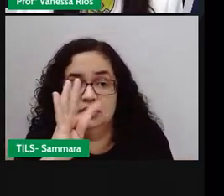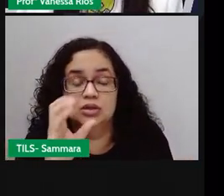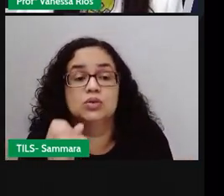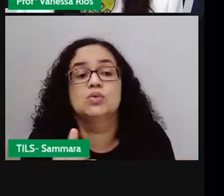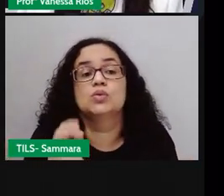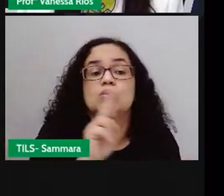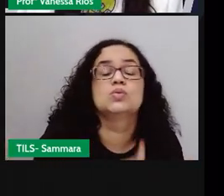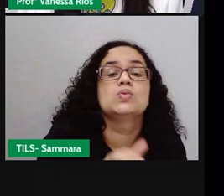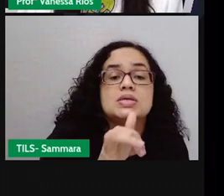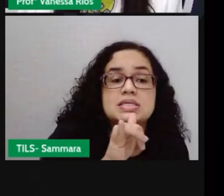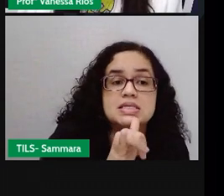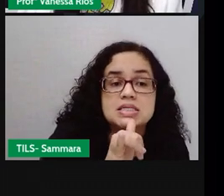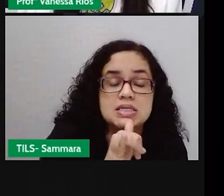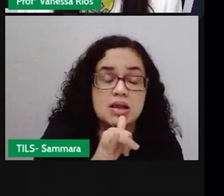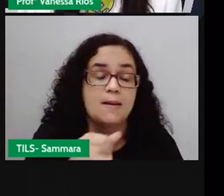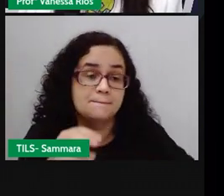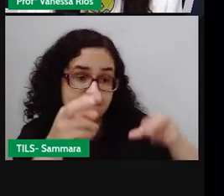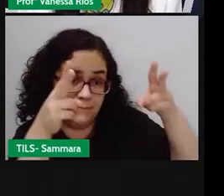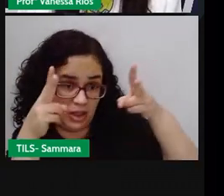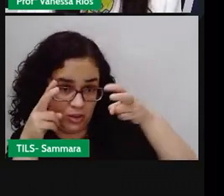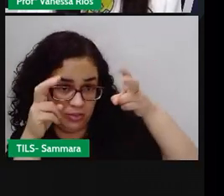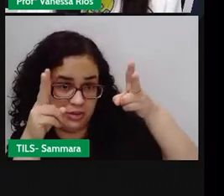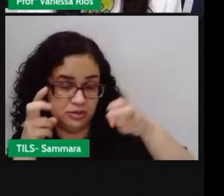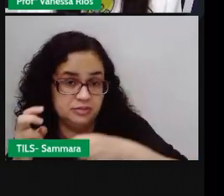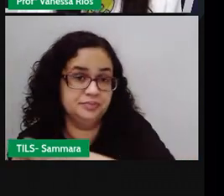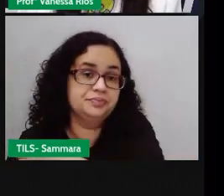como exemplo, né? Para a gente observar.